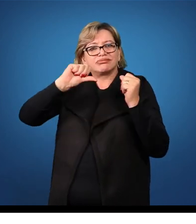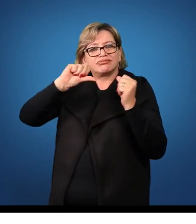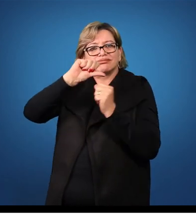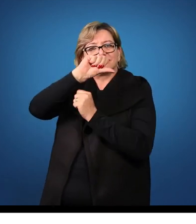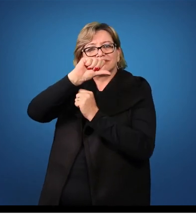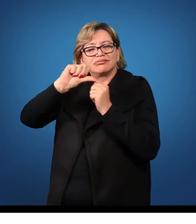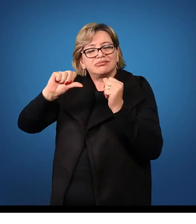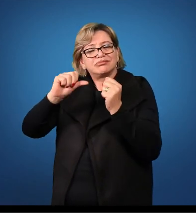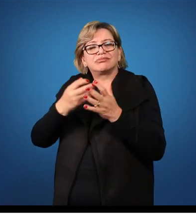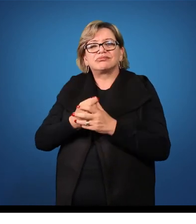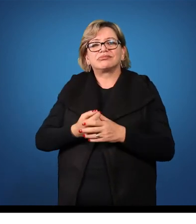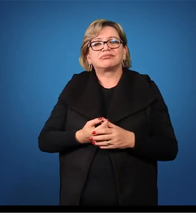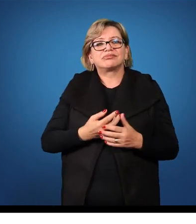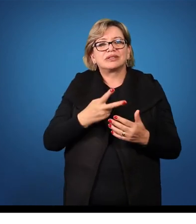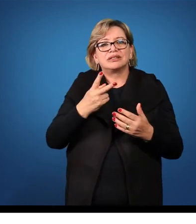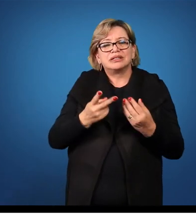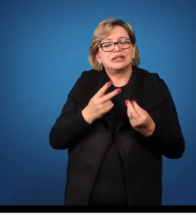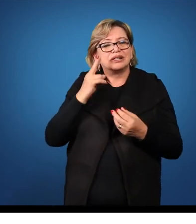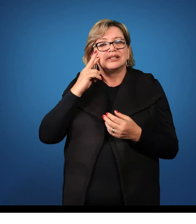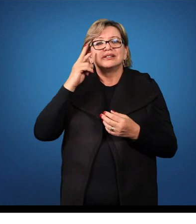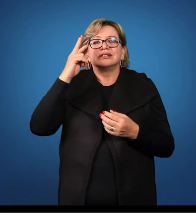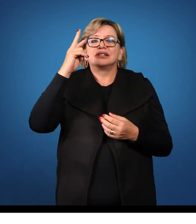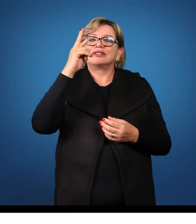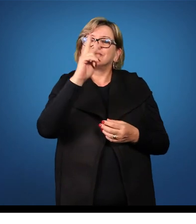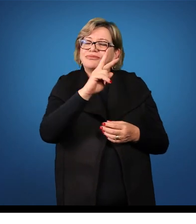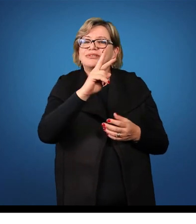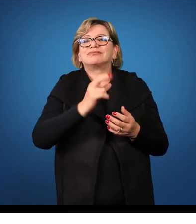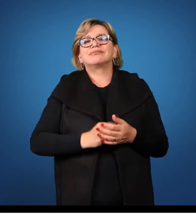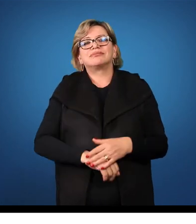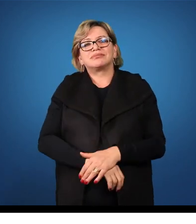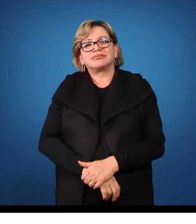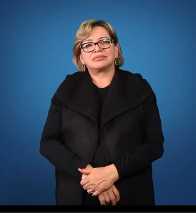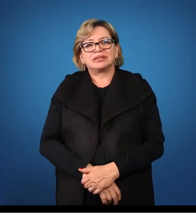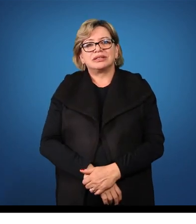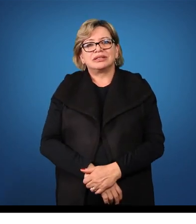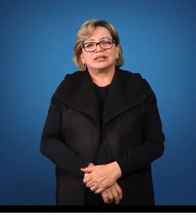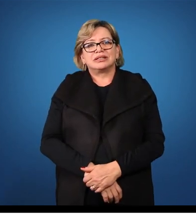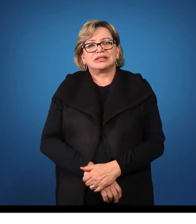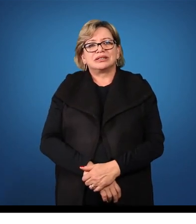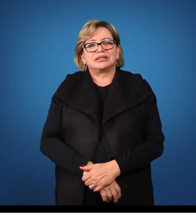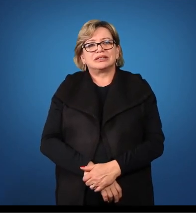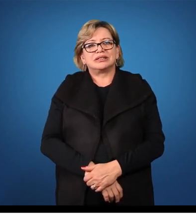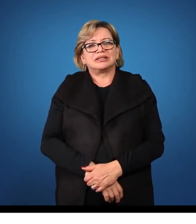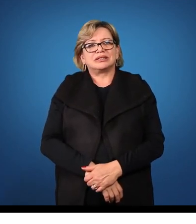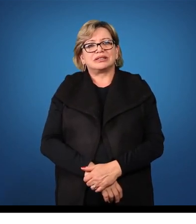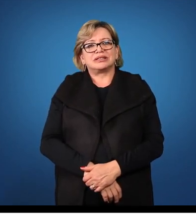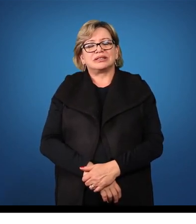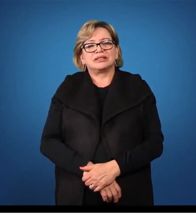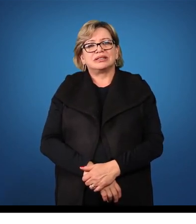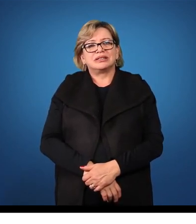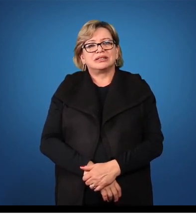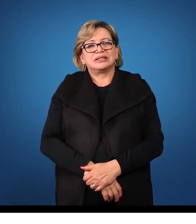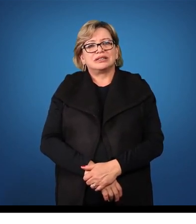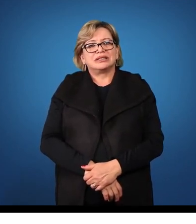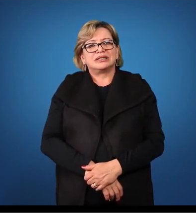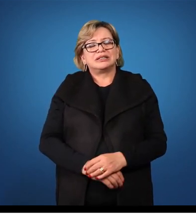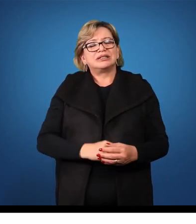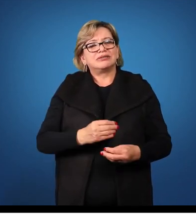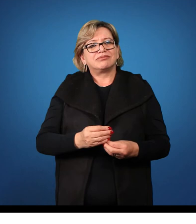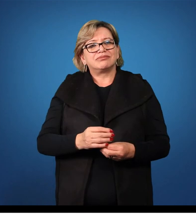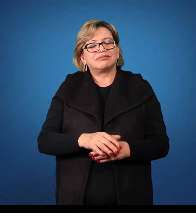corpus genitivo, corpóris.